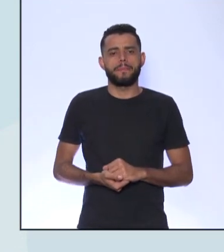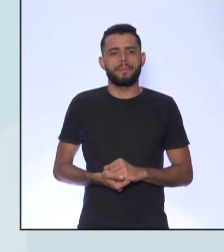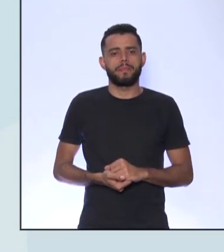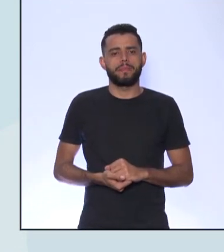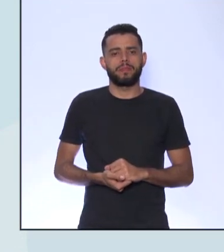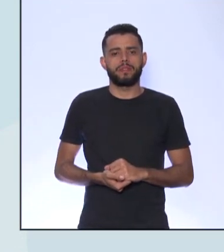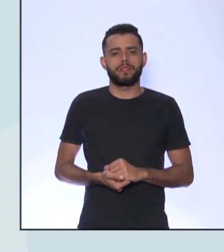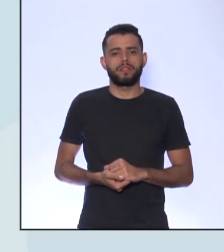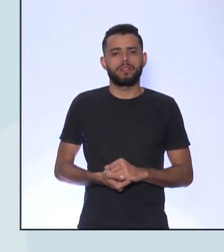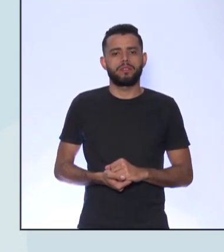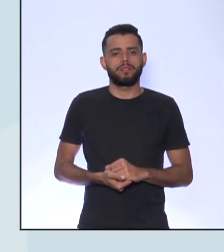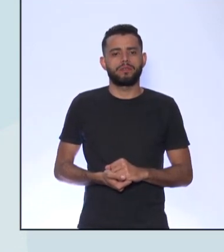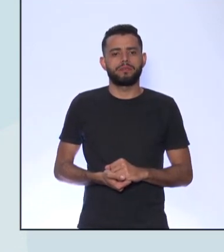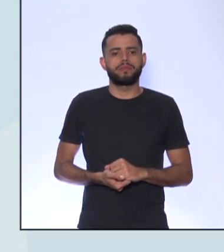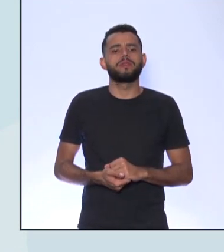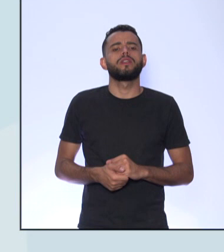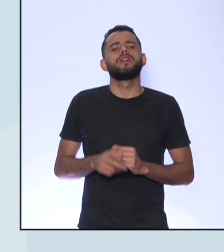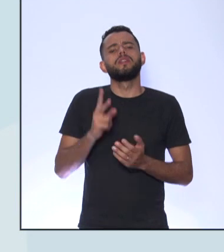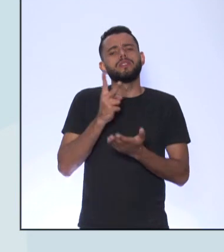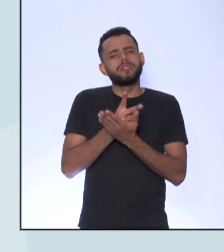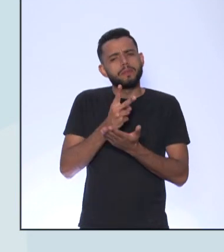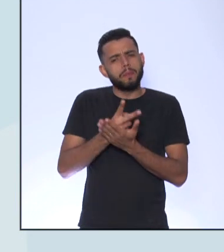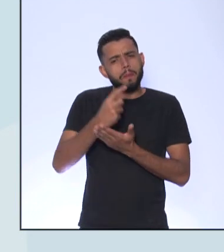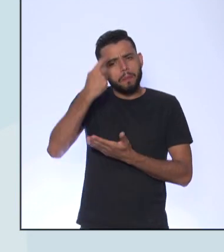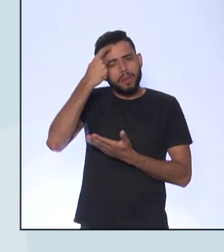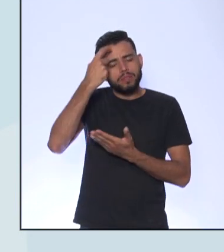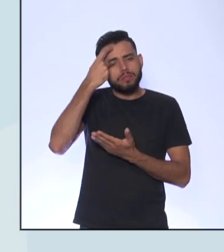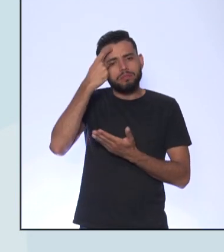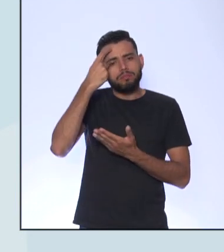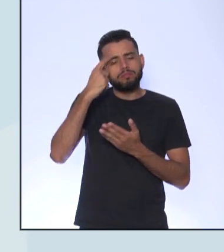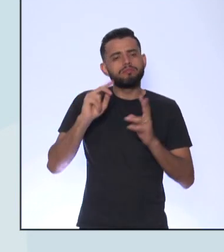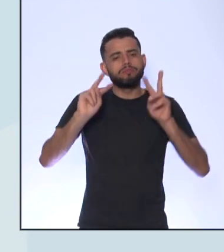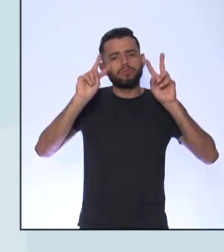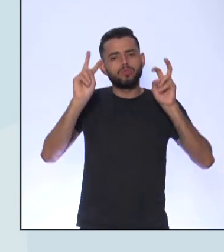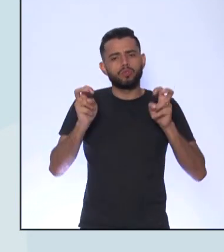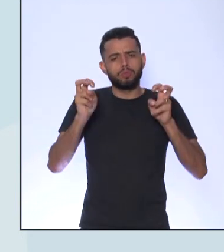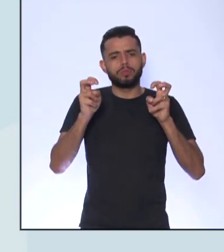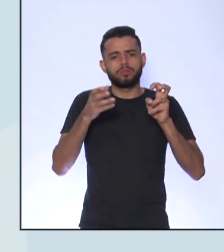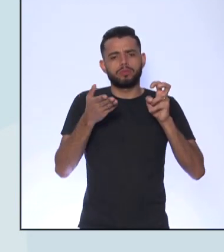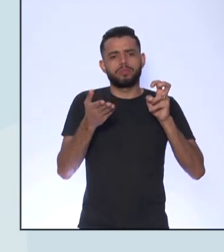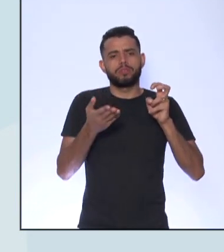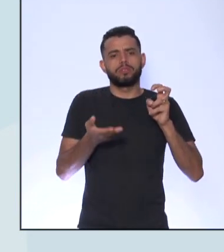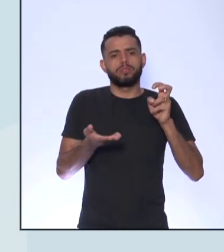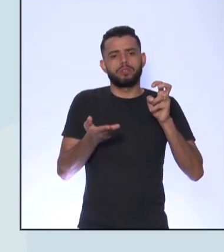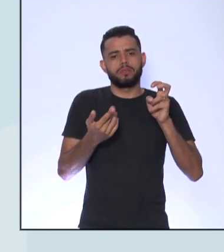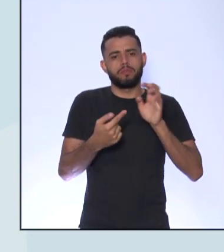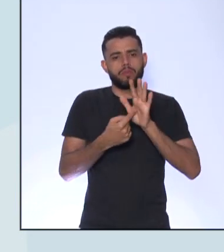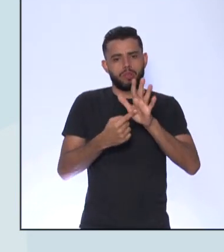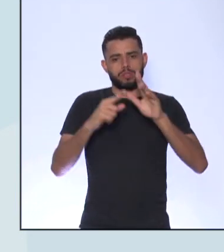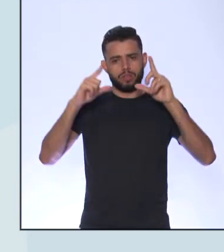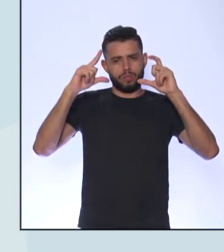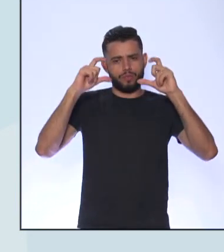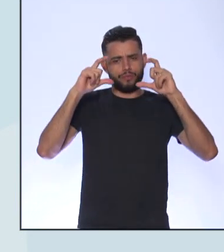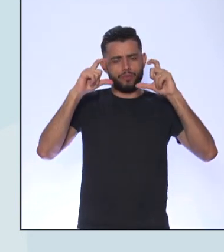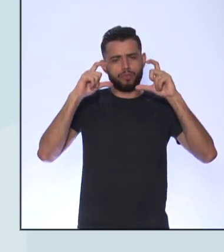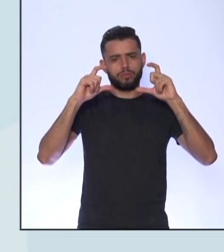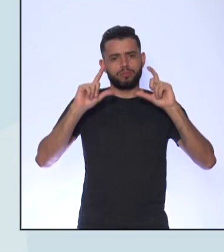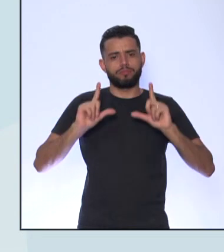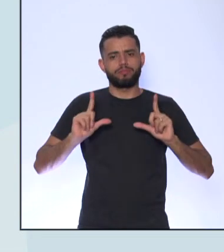pensa Em reuniões Sobre os iluministas Aparece essa imagem O Salão de Madame